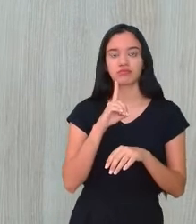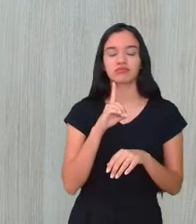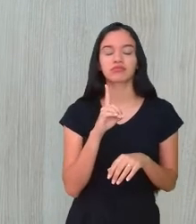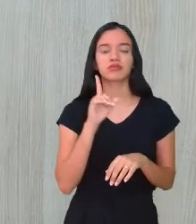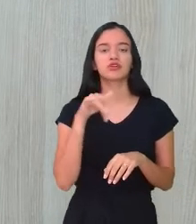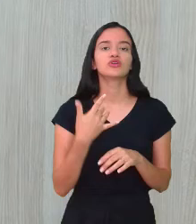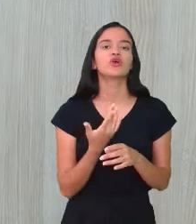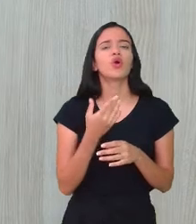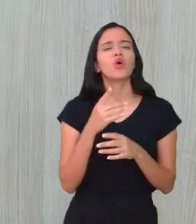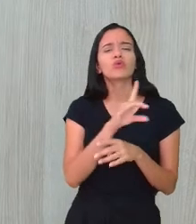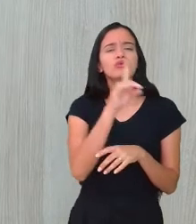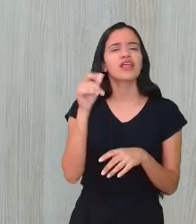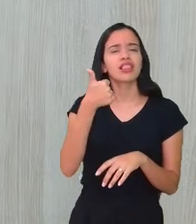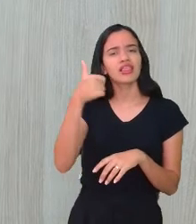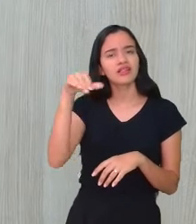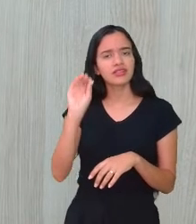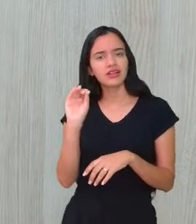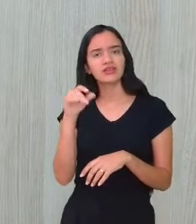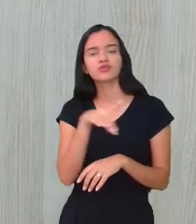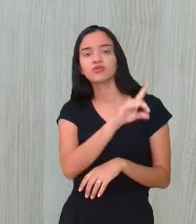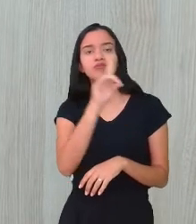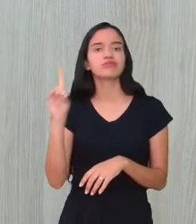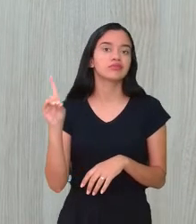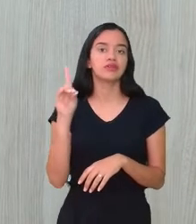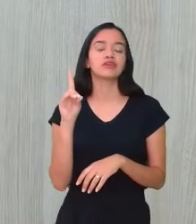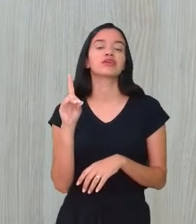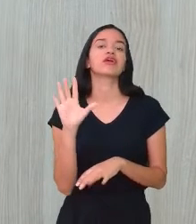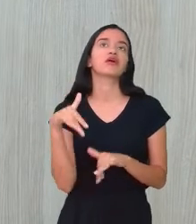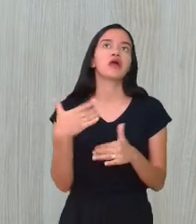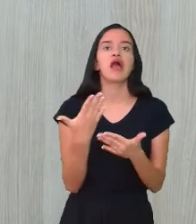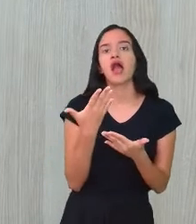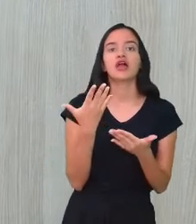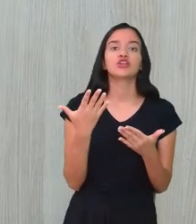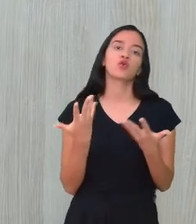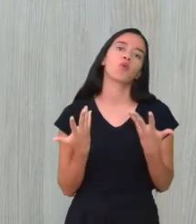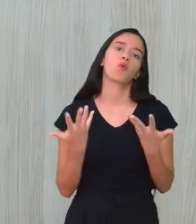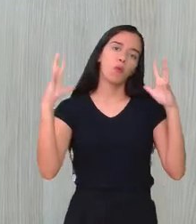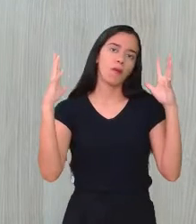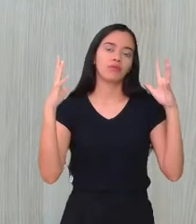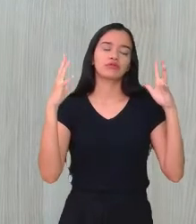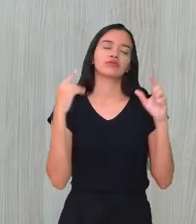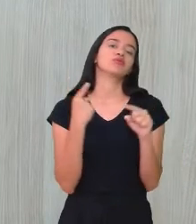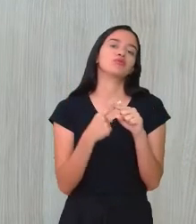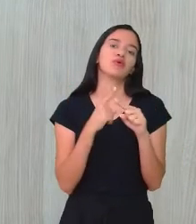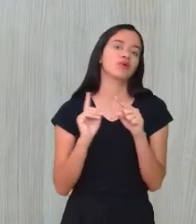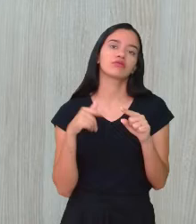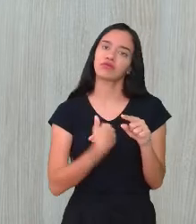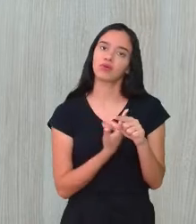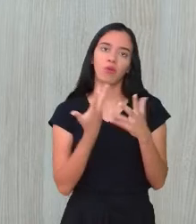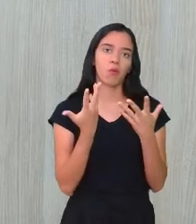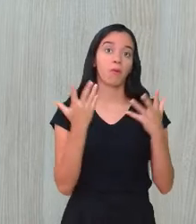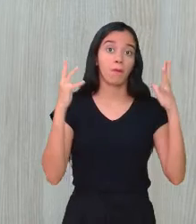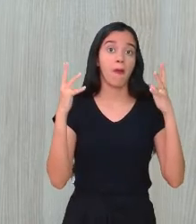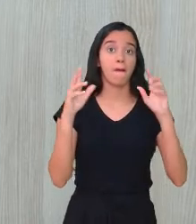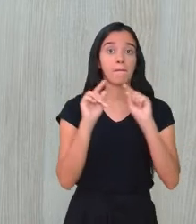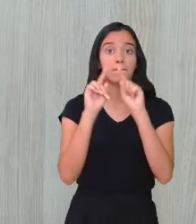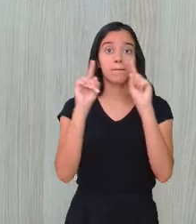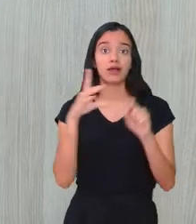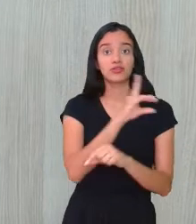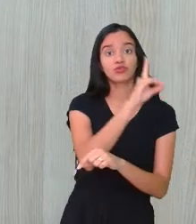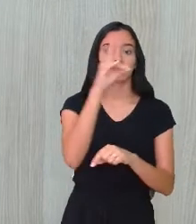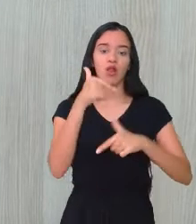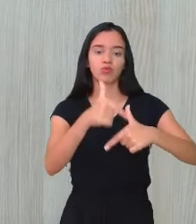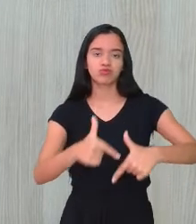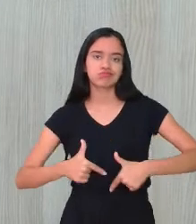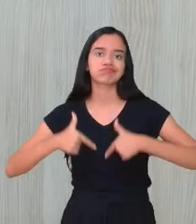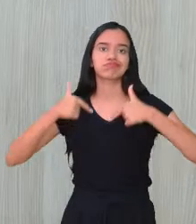né? No último dia 10, foi o dia de, vamos dizer assim, a gente não pode dizer de comemoração, porque a gente não comemora isso, né? Mas é um dia de